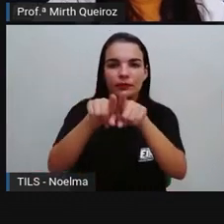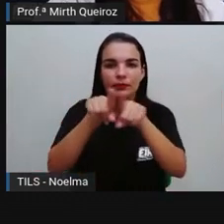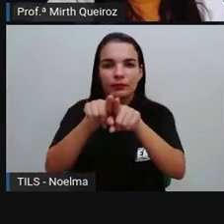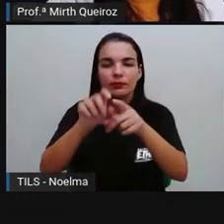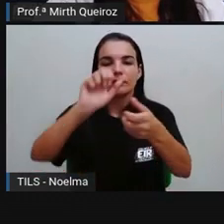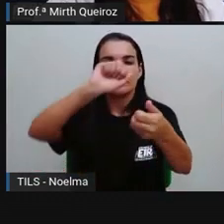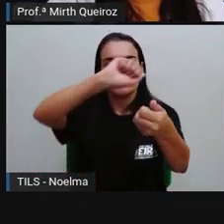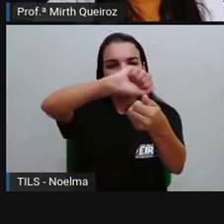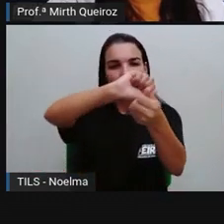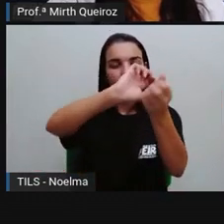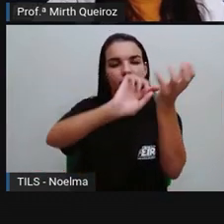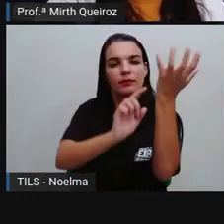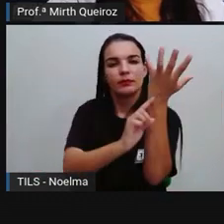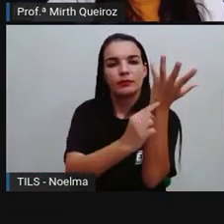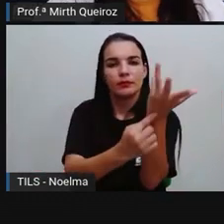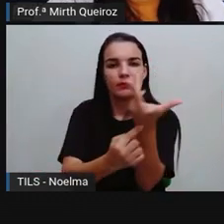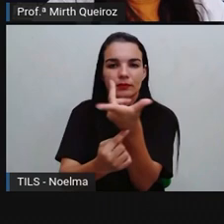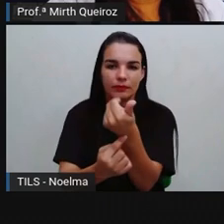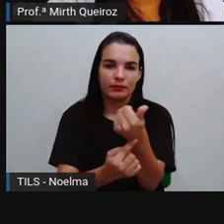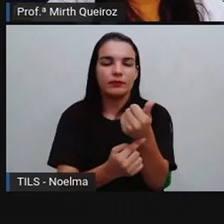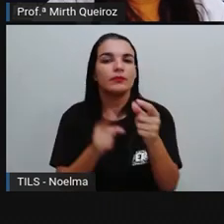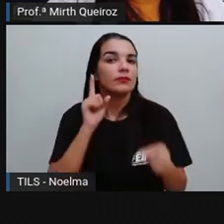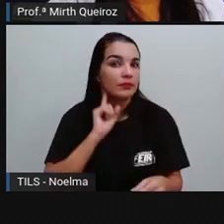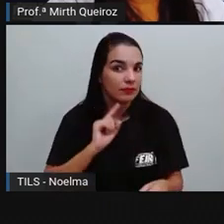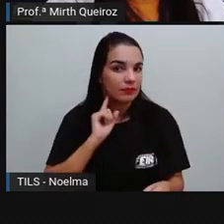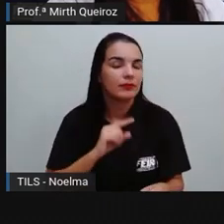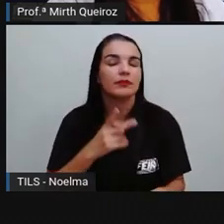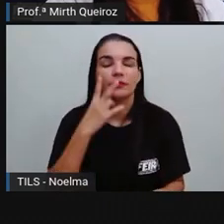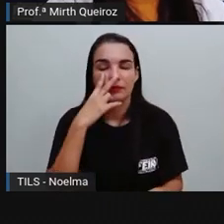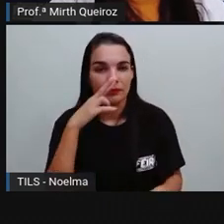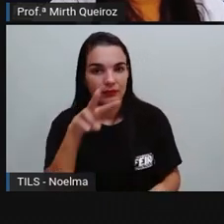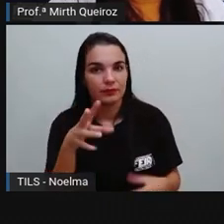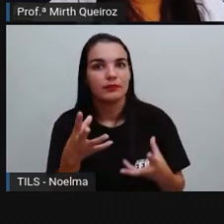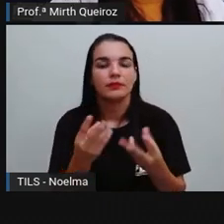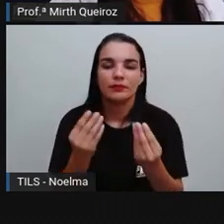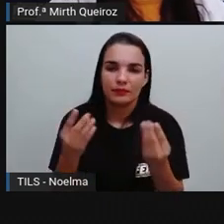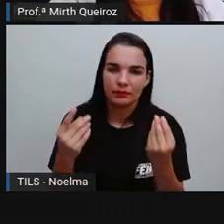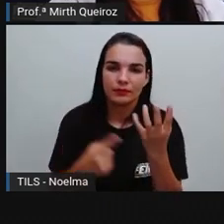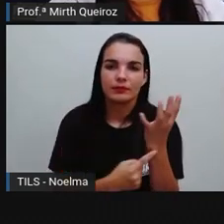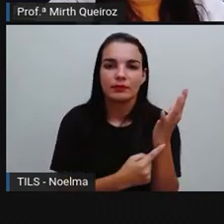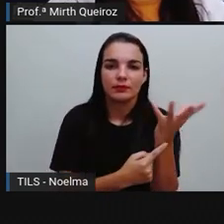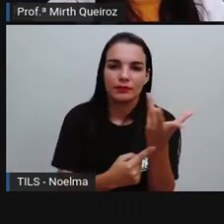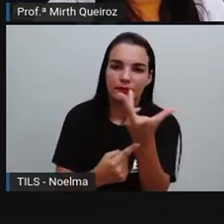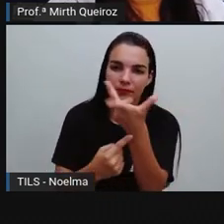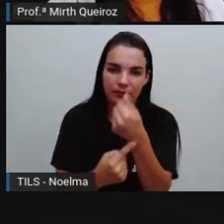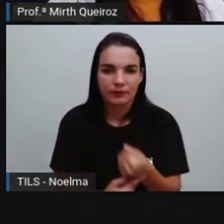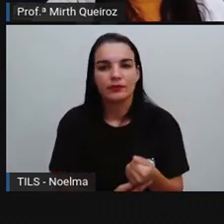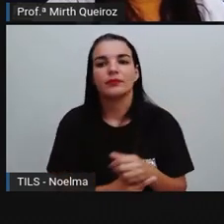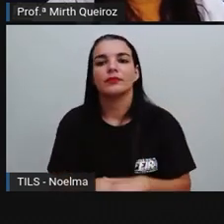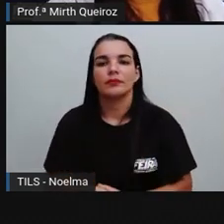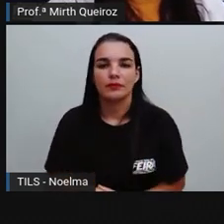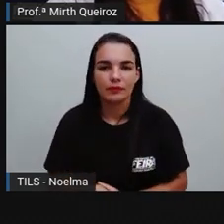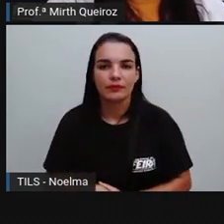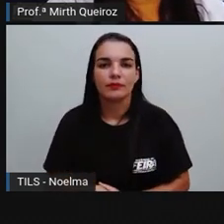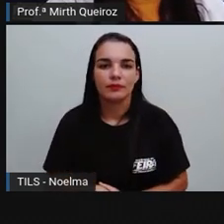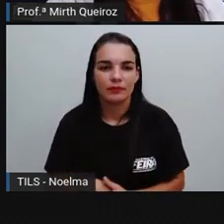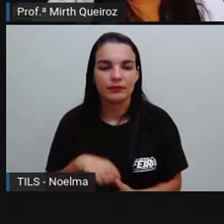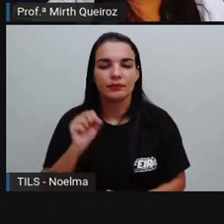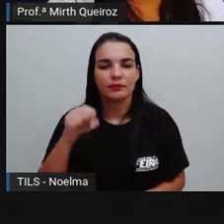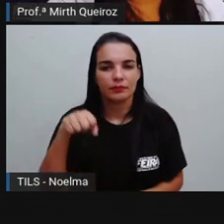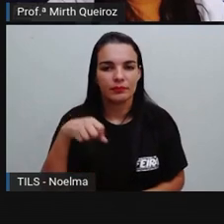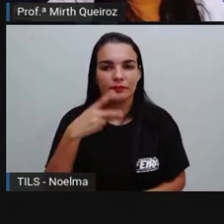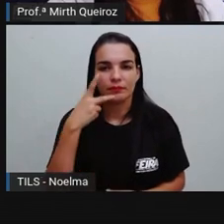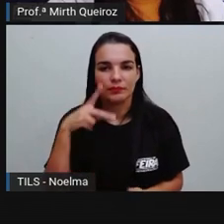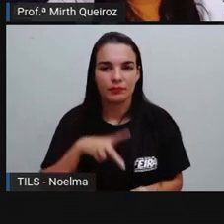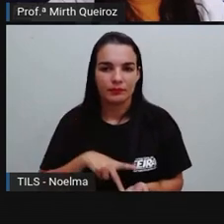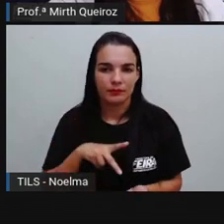artes, né? Em Minas Gerais se vê muito isso, Tanto esses casarões que são muito antigos, quanto até mesmo a